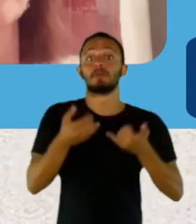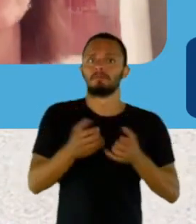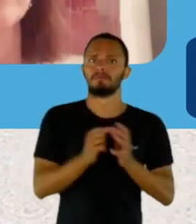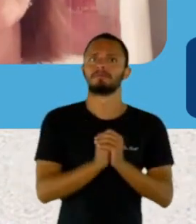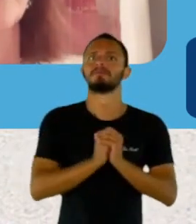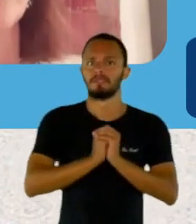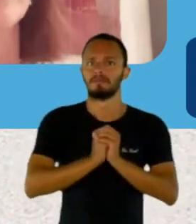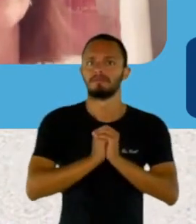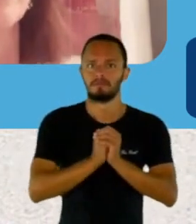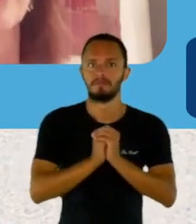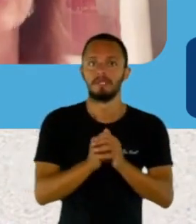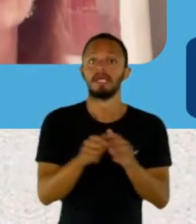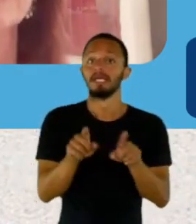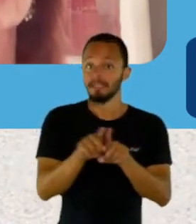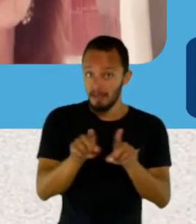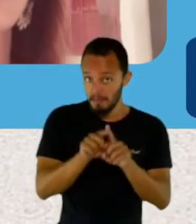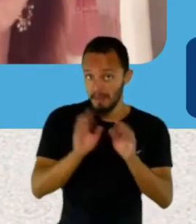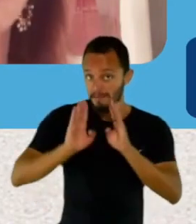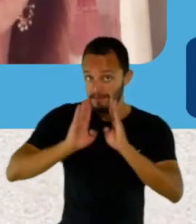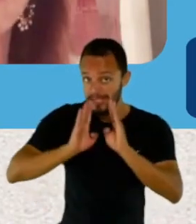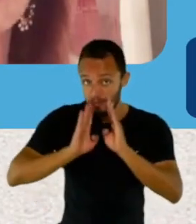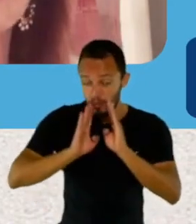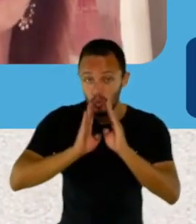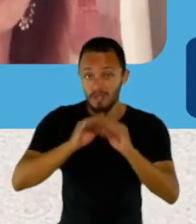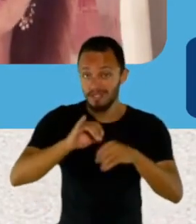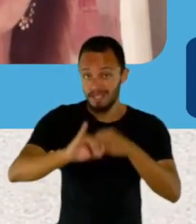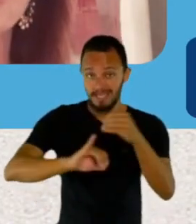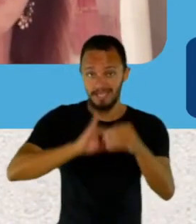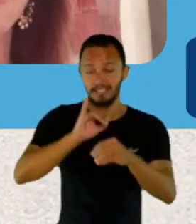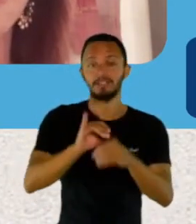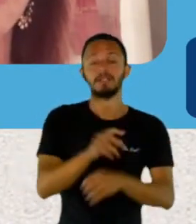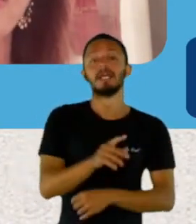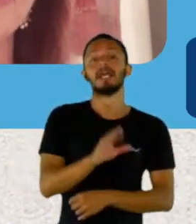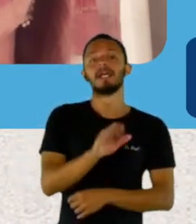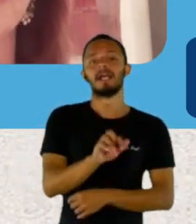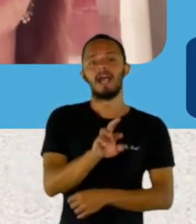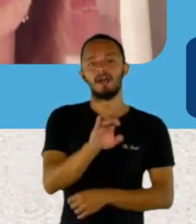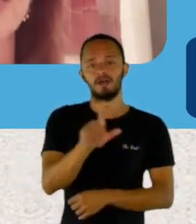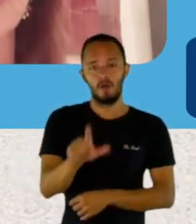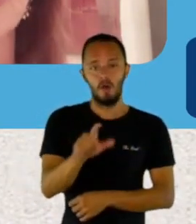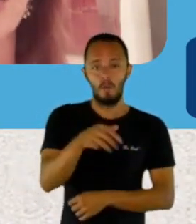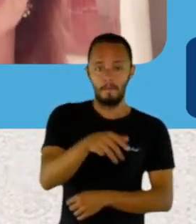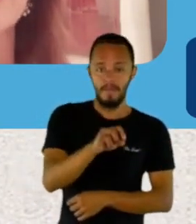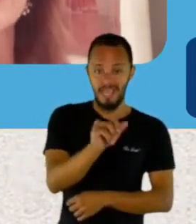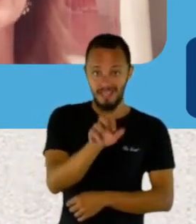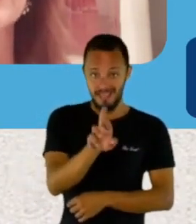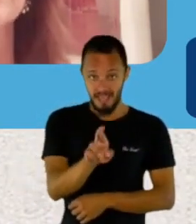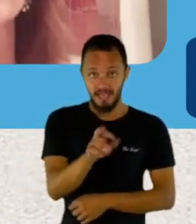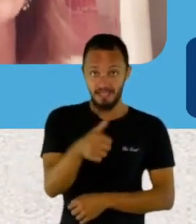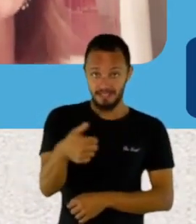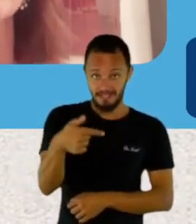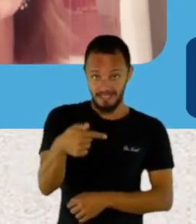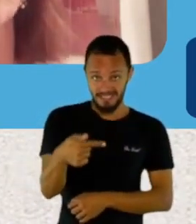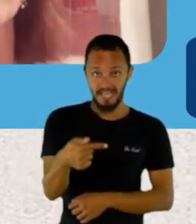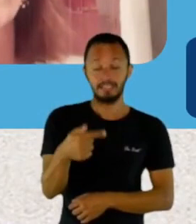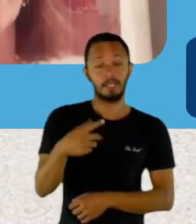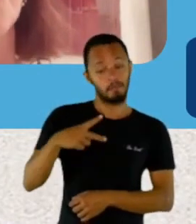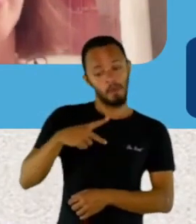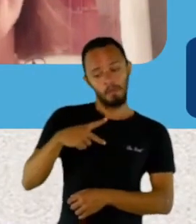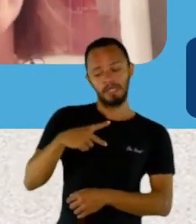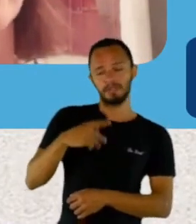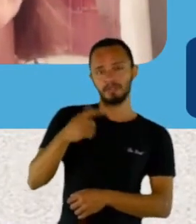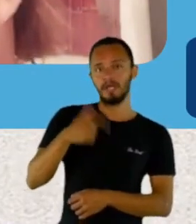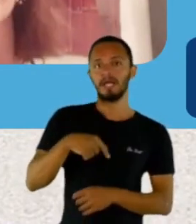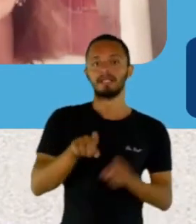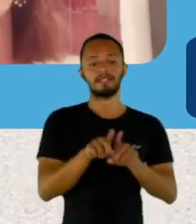favor. Tem também no Facebook. As minhas é carolmeyer17, que é o meu perfil particular. E o escritora,